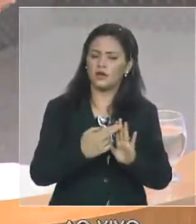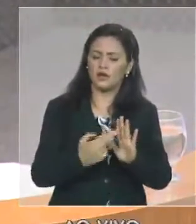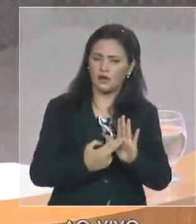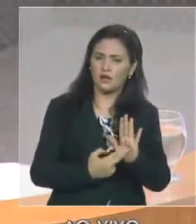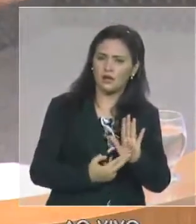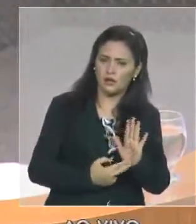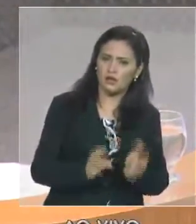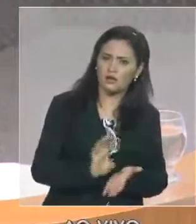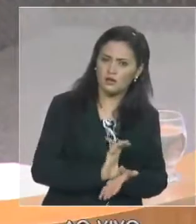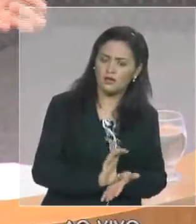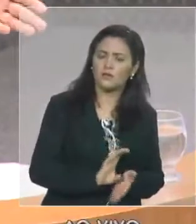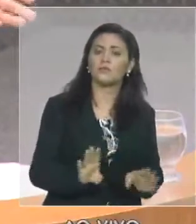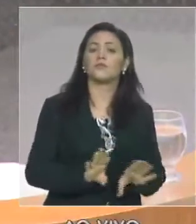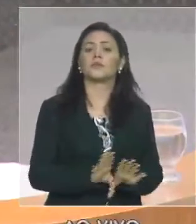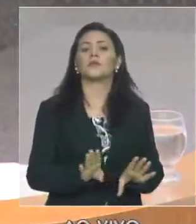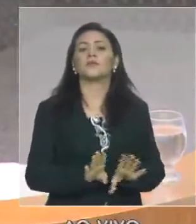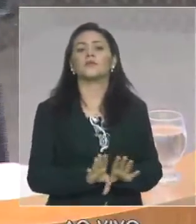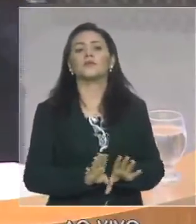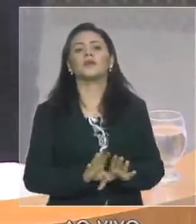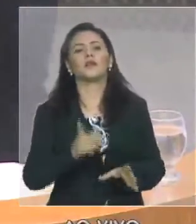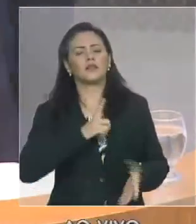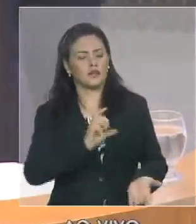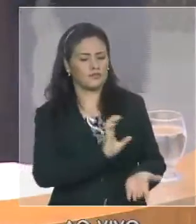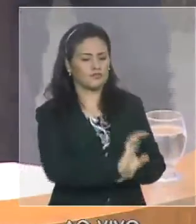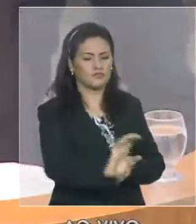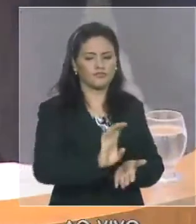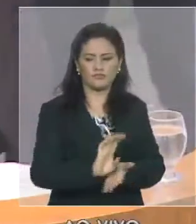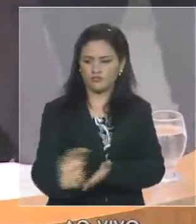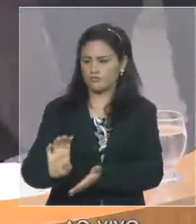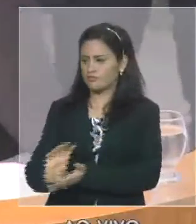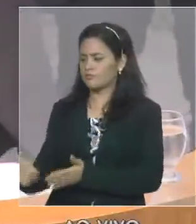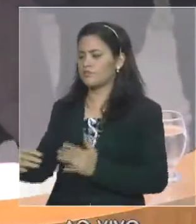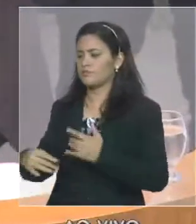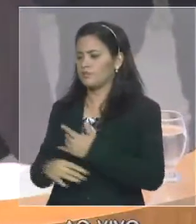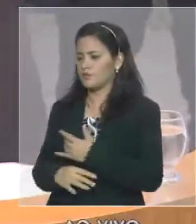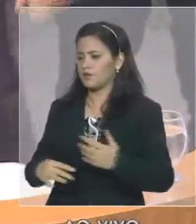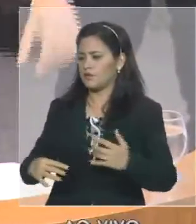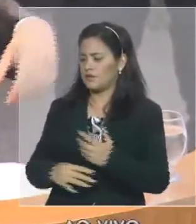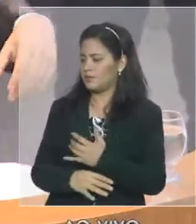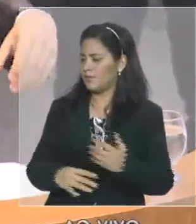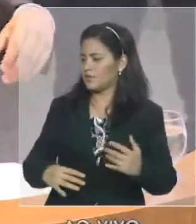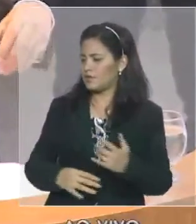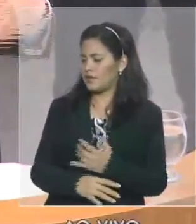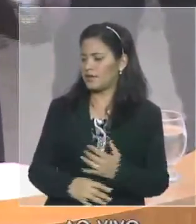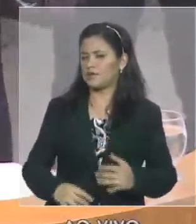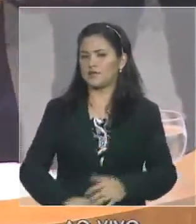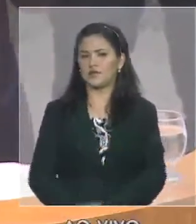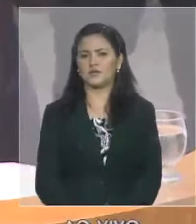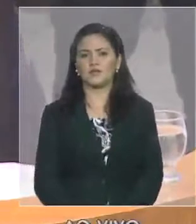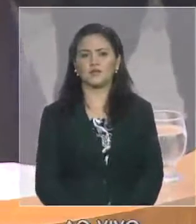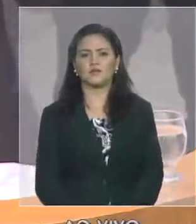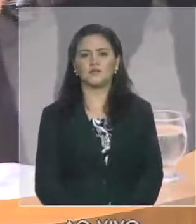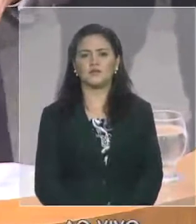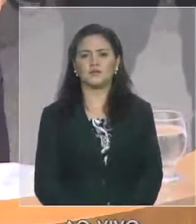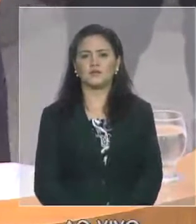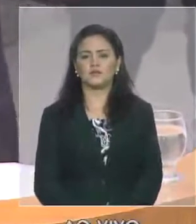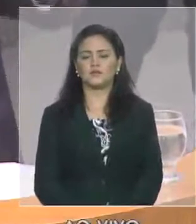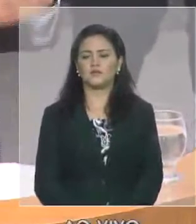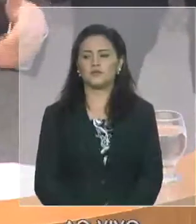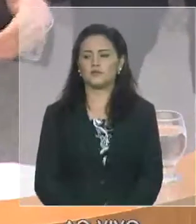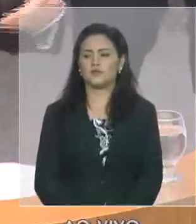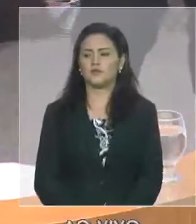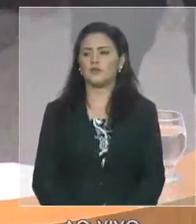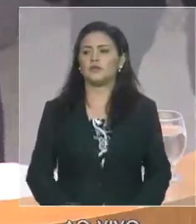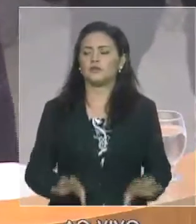nós fazemos também transferências para os municípios. De modo que a arrecadação tributária própria é também um caminho de